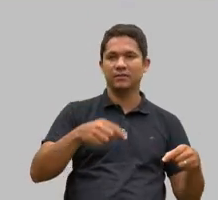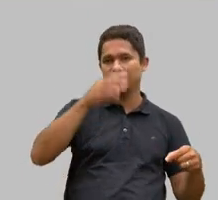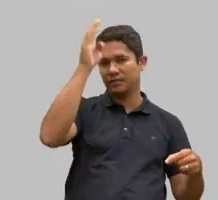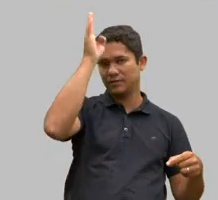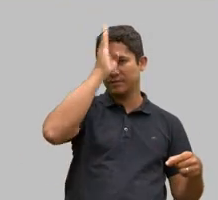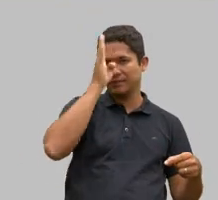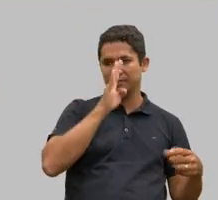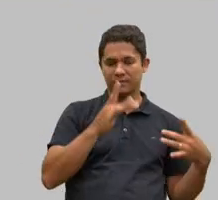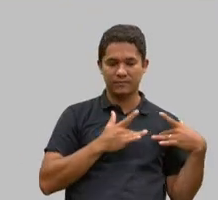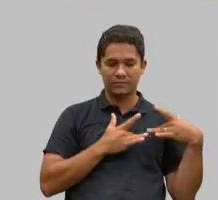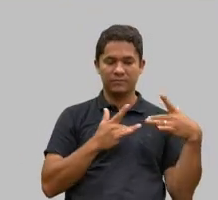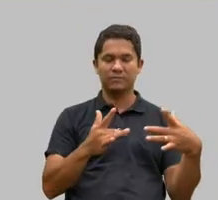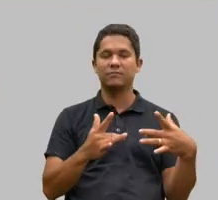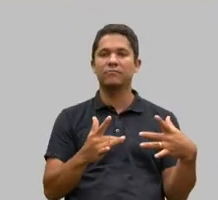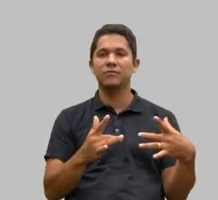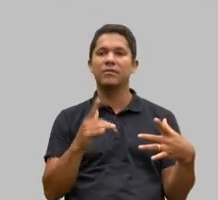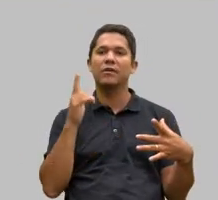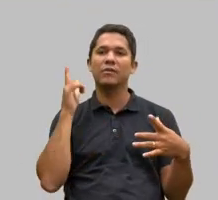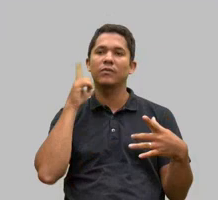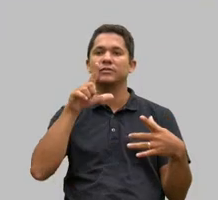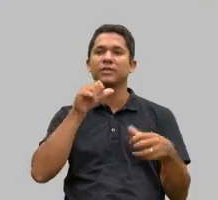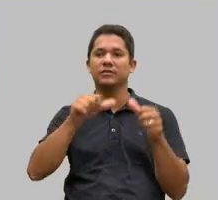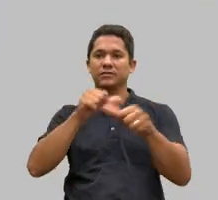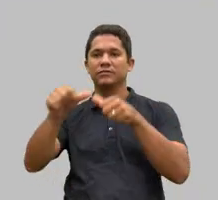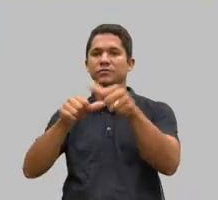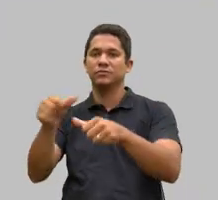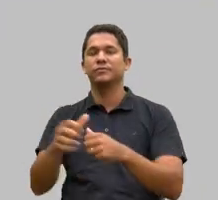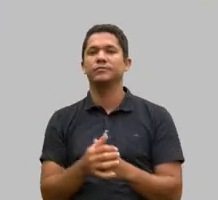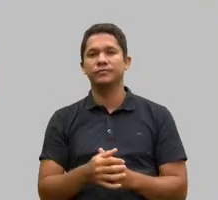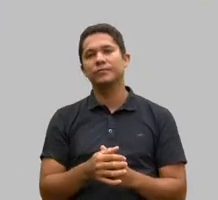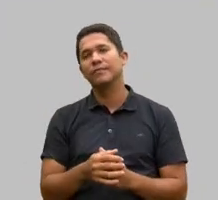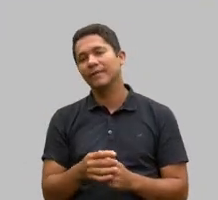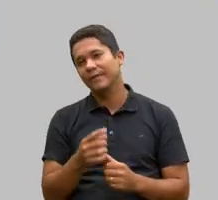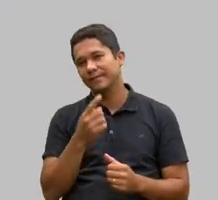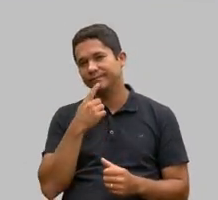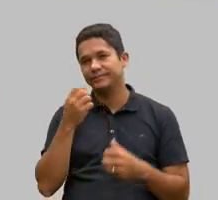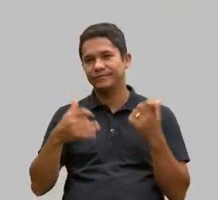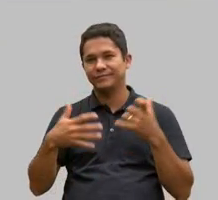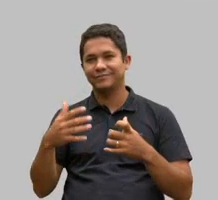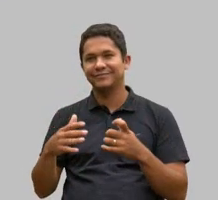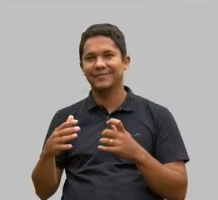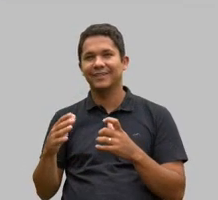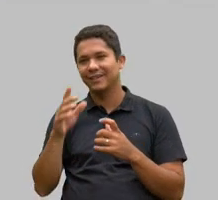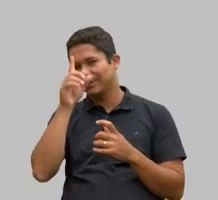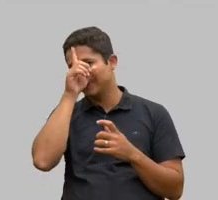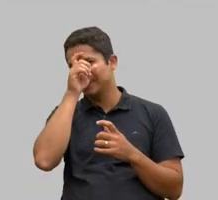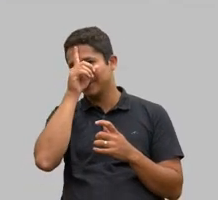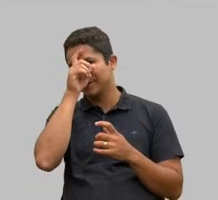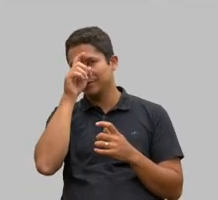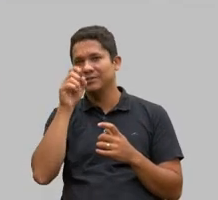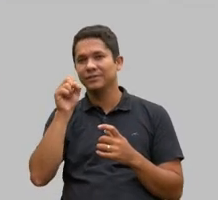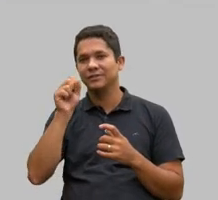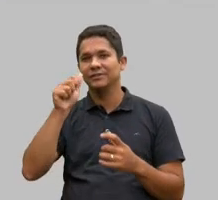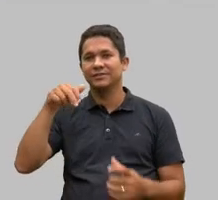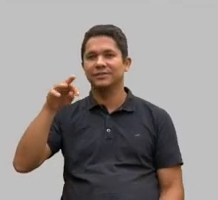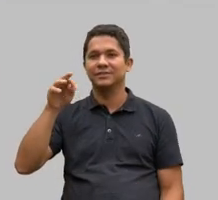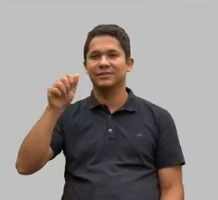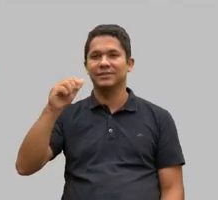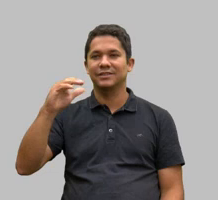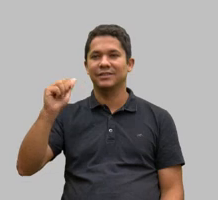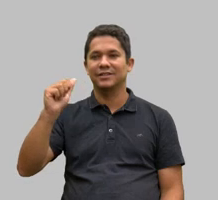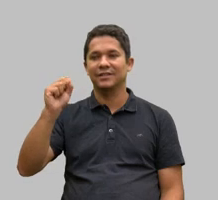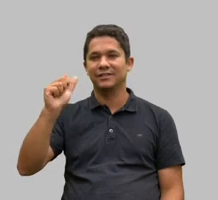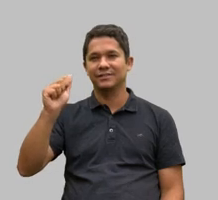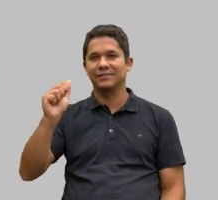Contexto nacional. Então, eu já falei das Santas Casas. Nós temos pessoas que se declaram voluntárias. Na